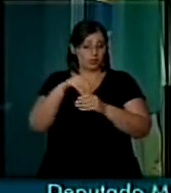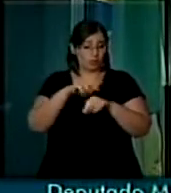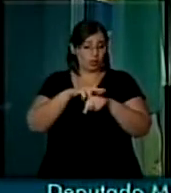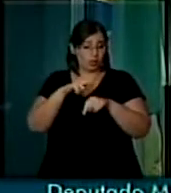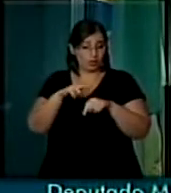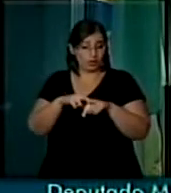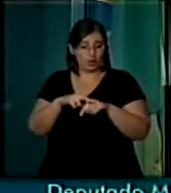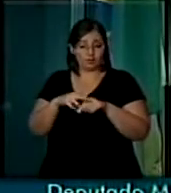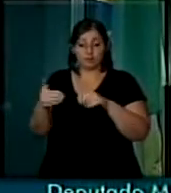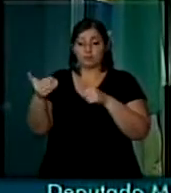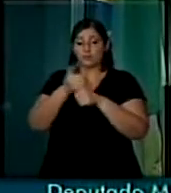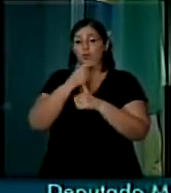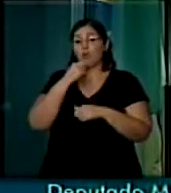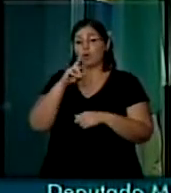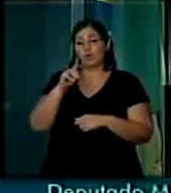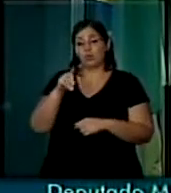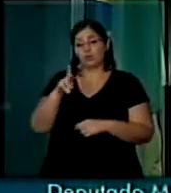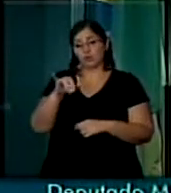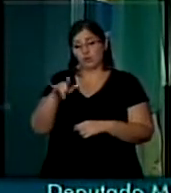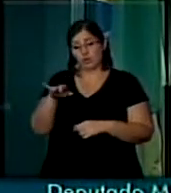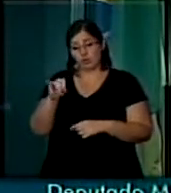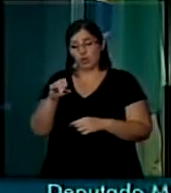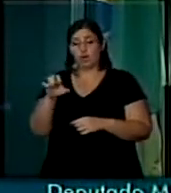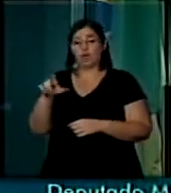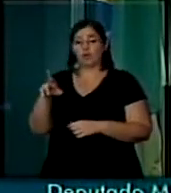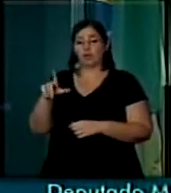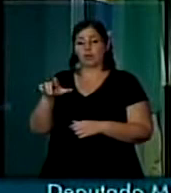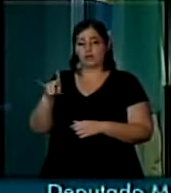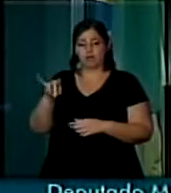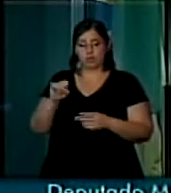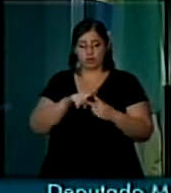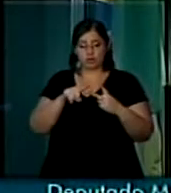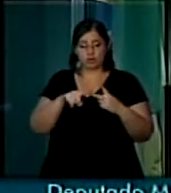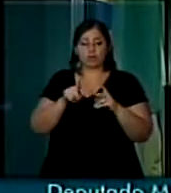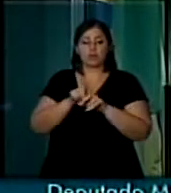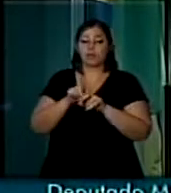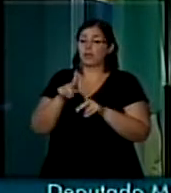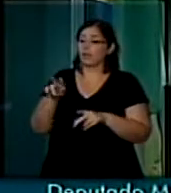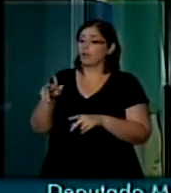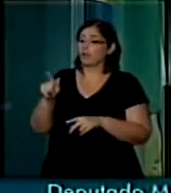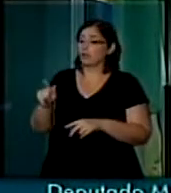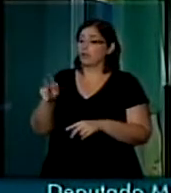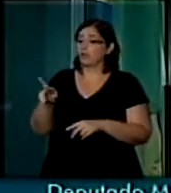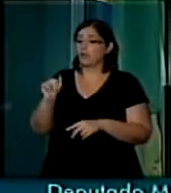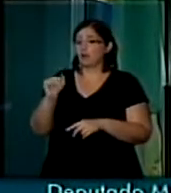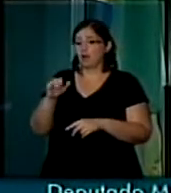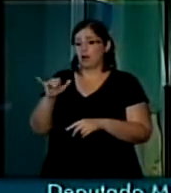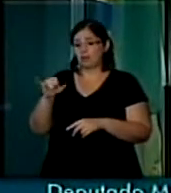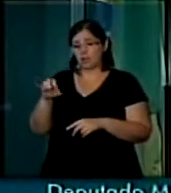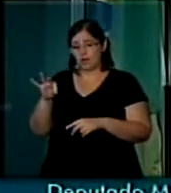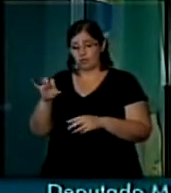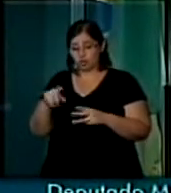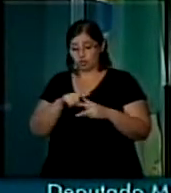na pessoa do doutor Rodrigo, na pessoa do doutor Euclides e também da doutora Graciette, quero aqui reconhecer,